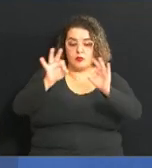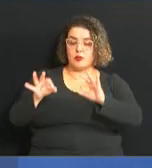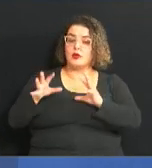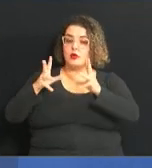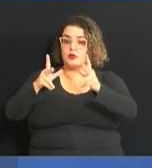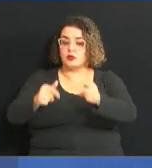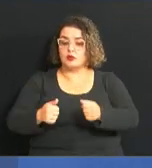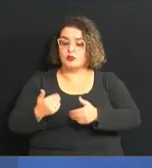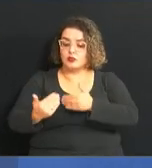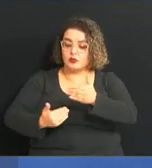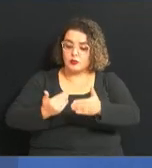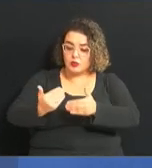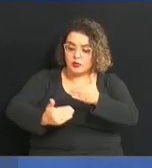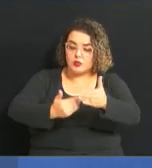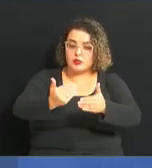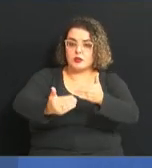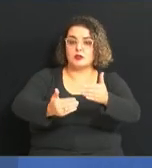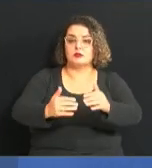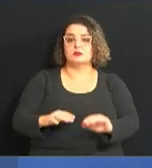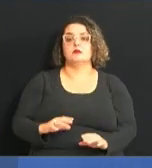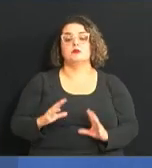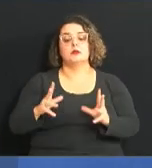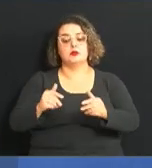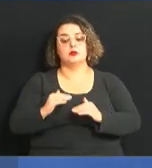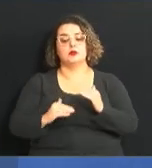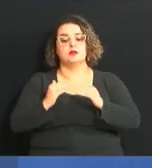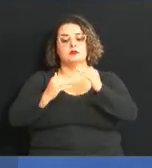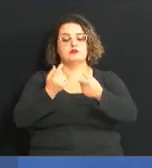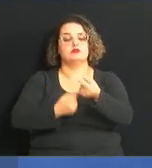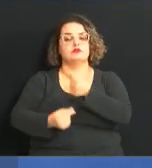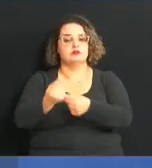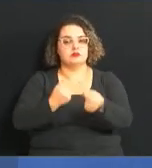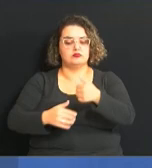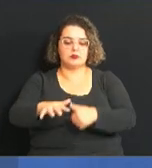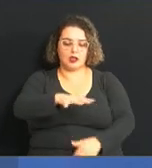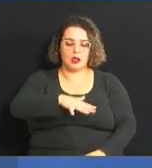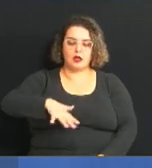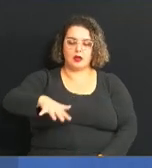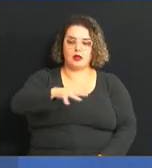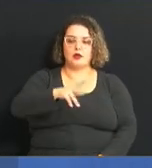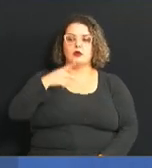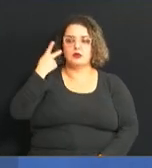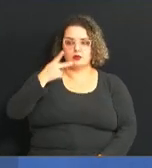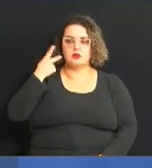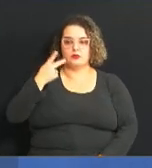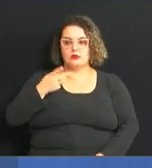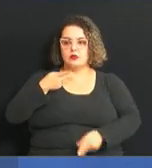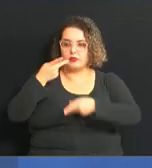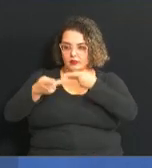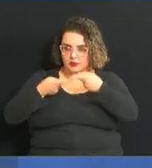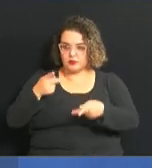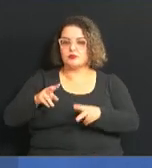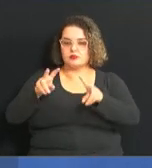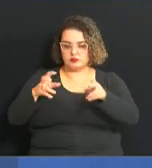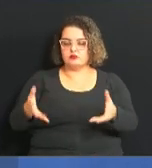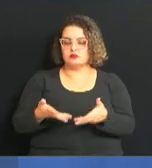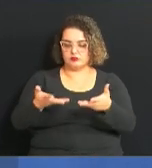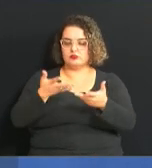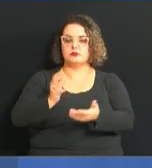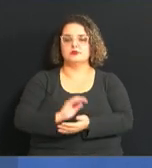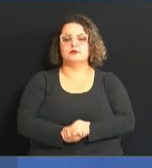o processo de desenvolvimento econômico desta região. O parlamentar também falou com a gente sobre essa iniciativa.